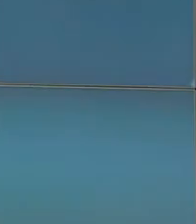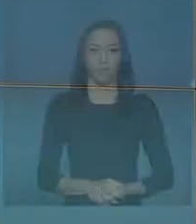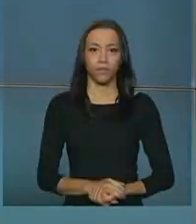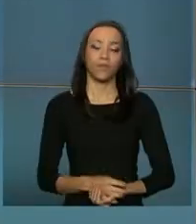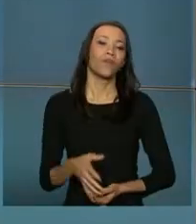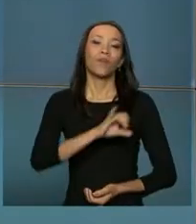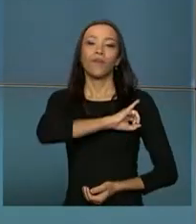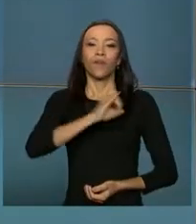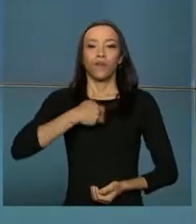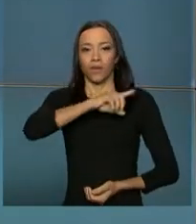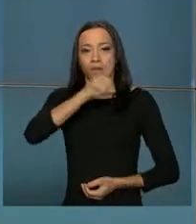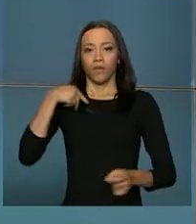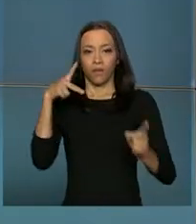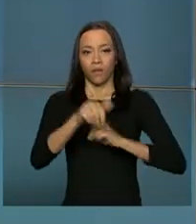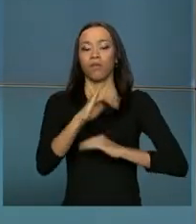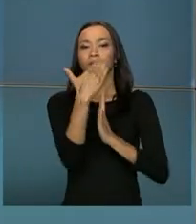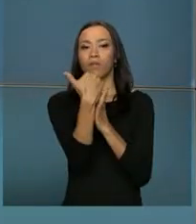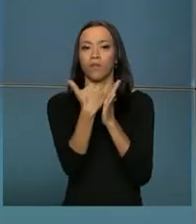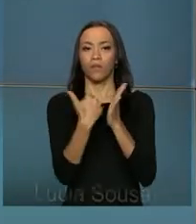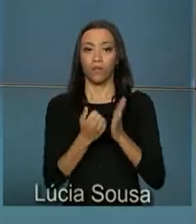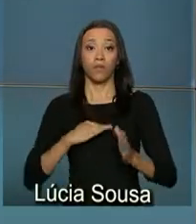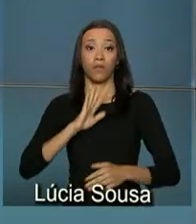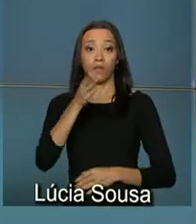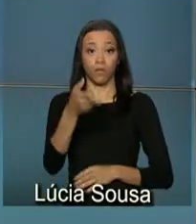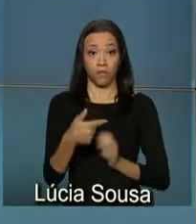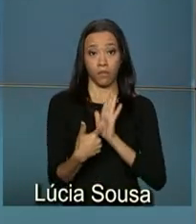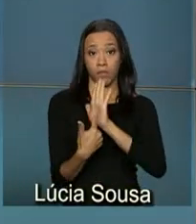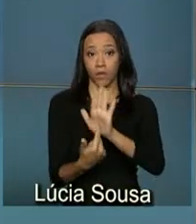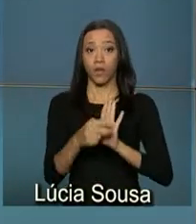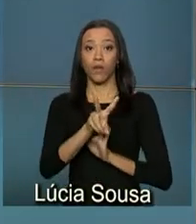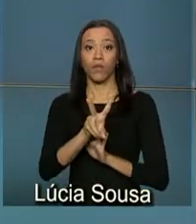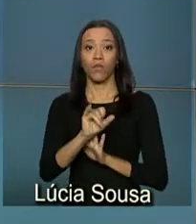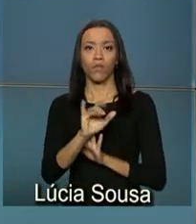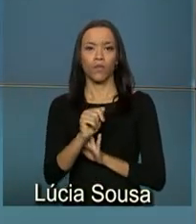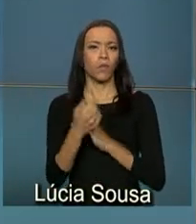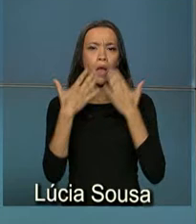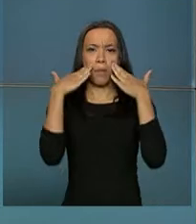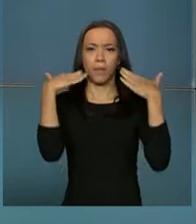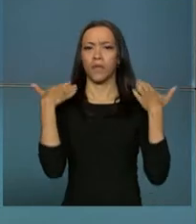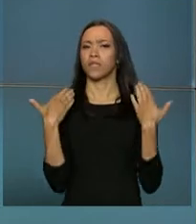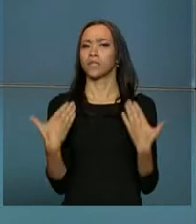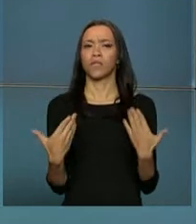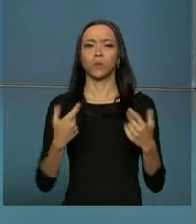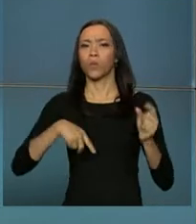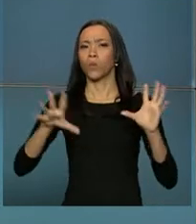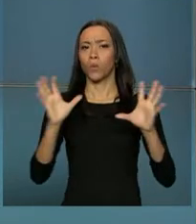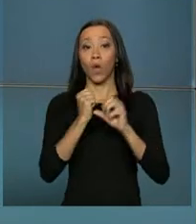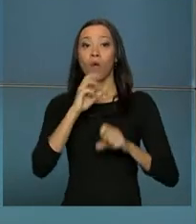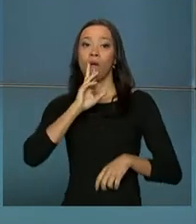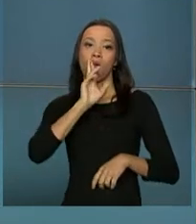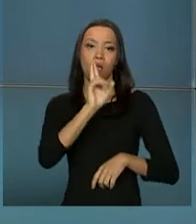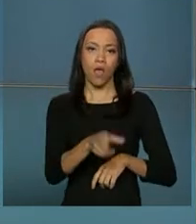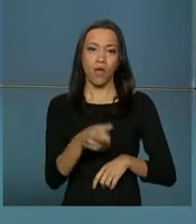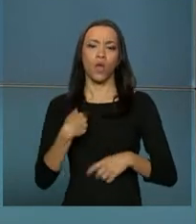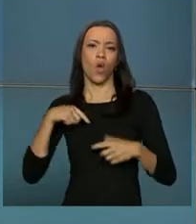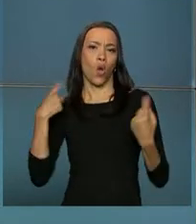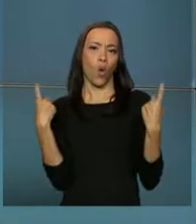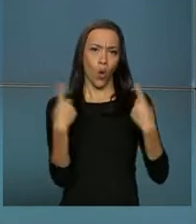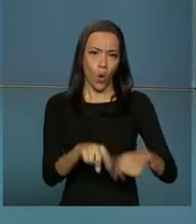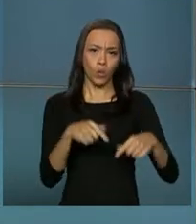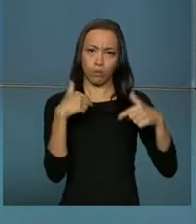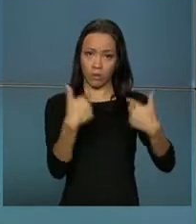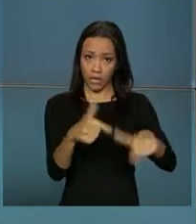Olá, bom dia. Interrompemos a nossa programação para transmitir ao vivo a apresentação dos resultados do combate ao trabalho